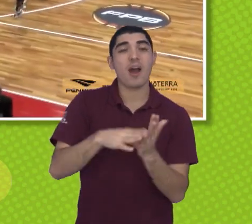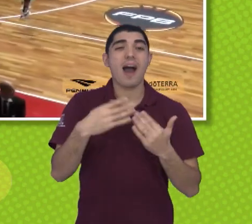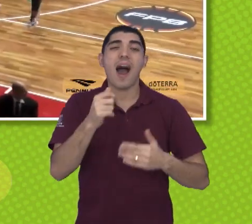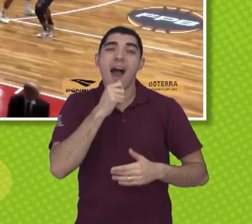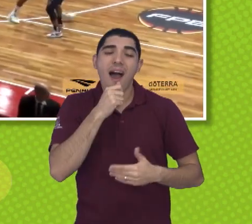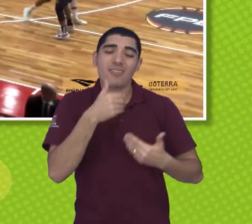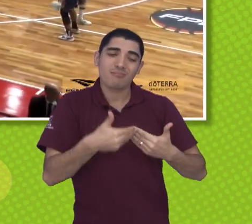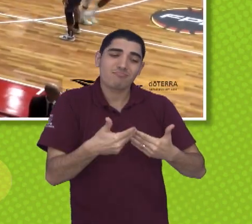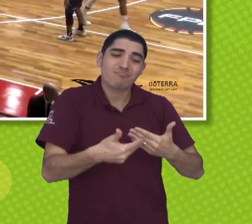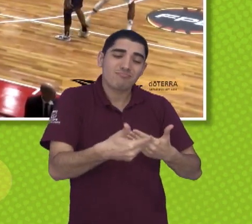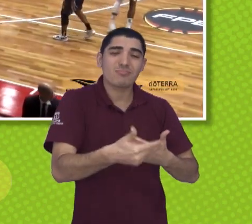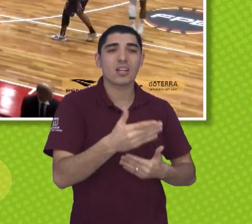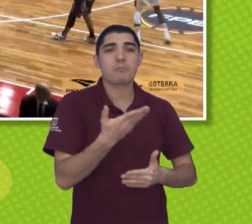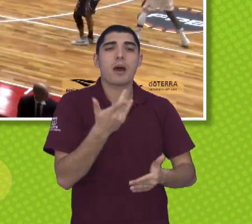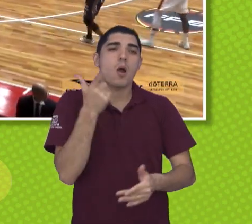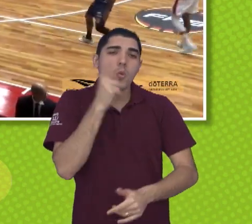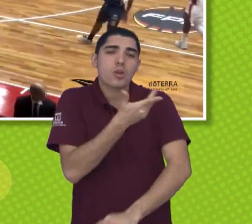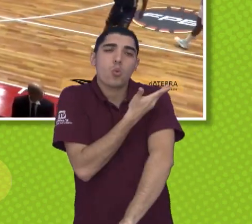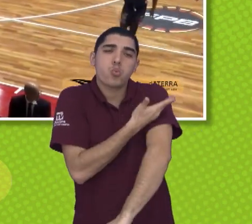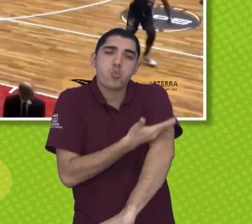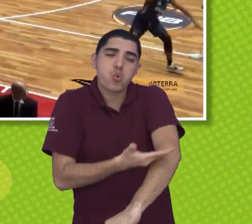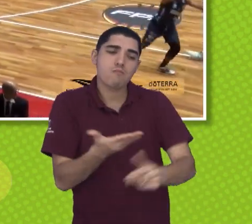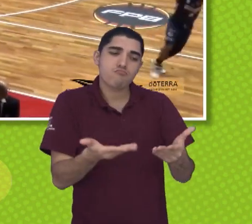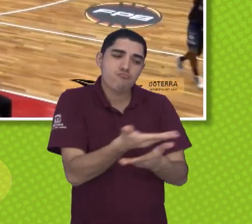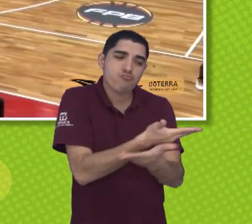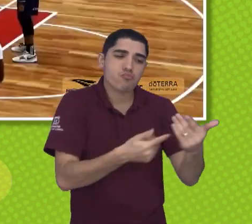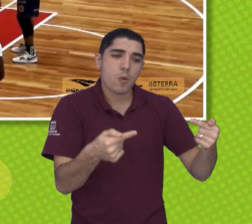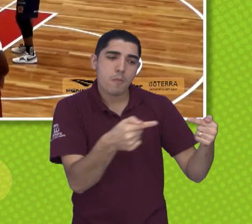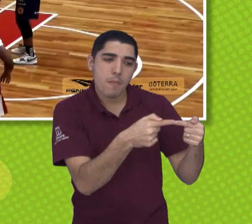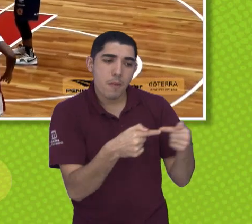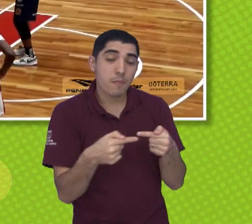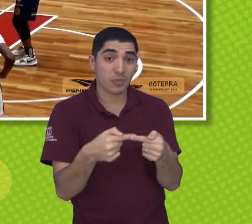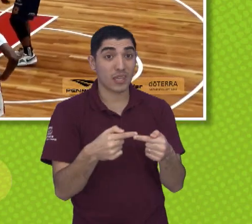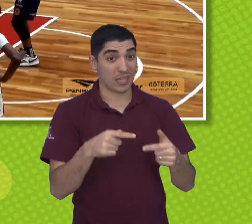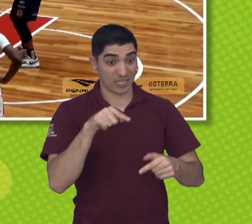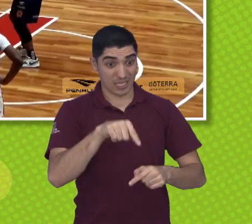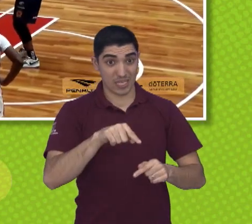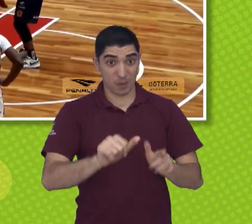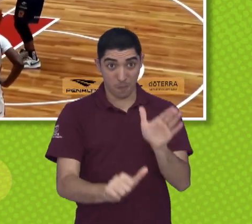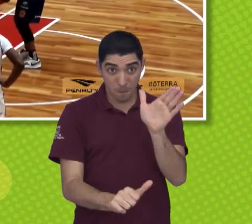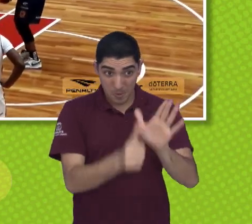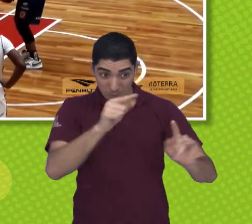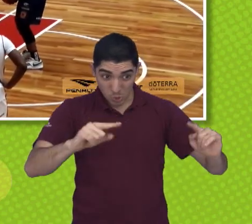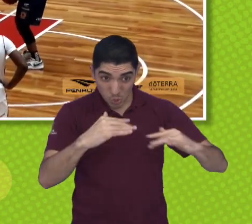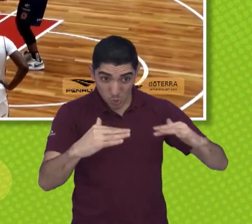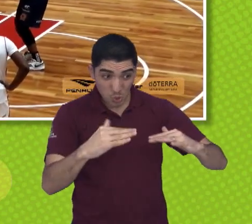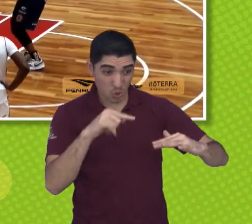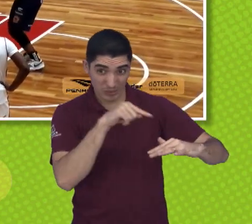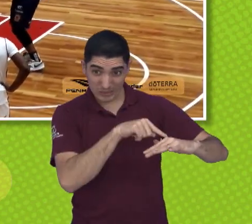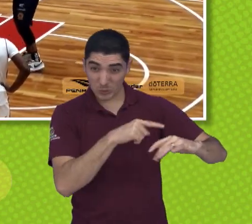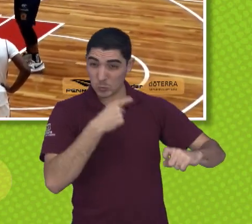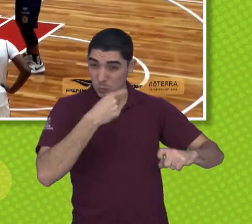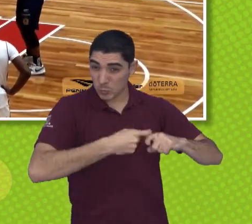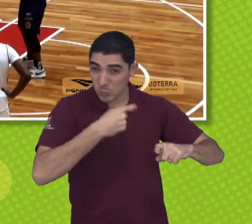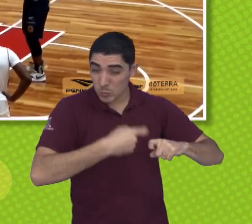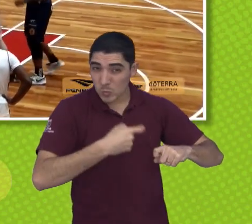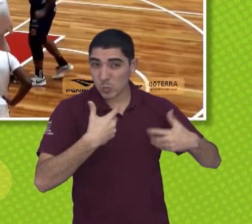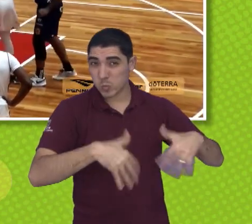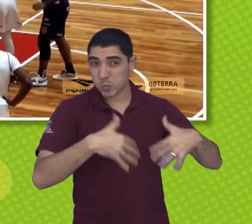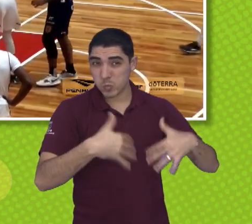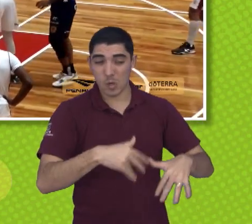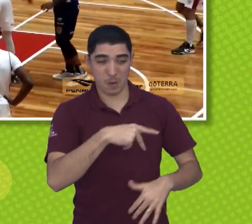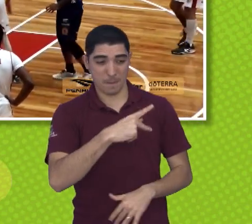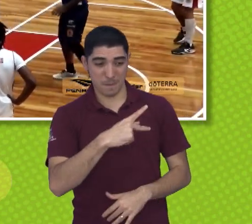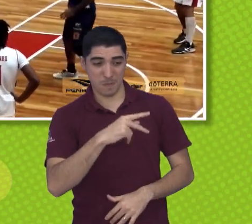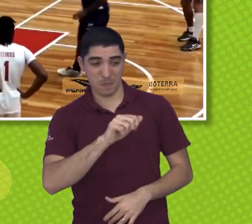esse pessoal aí demora um tempinho e pegar uma pedreira logo de cara, assim, como o Paulistano, atual